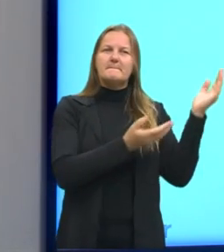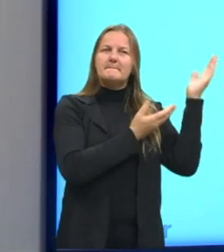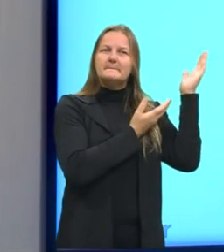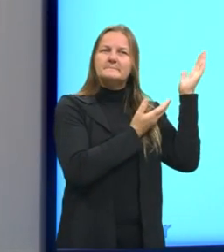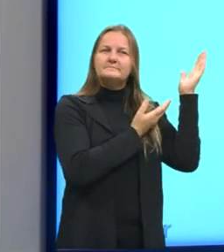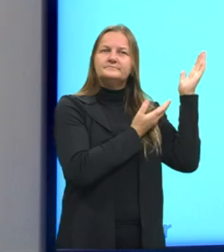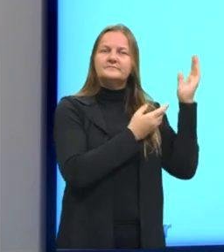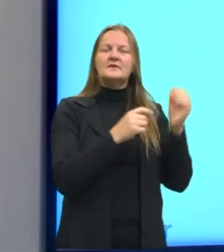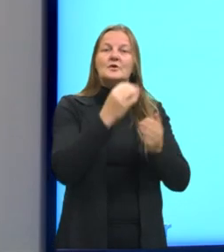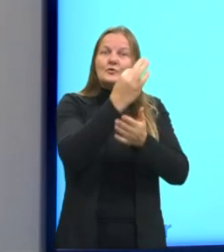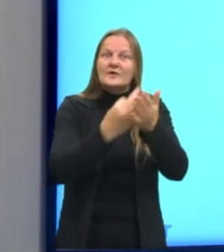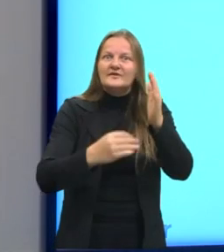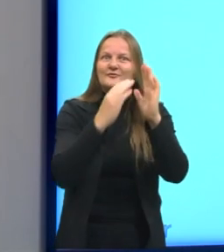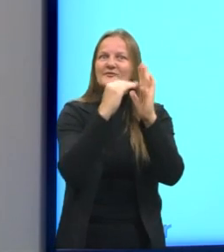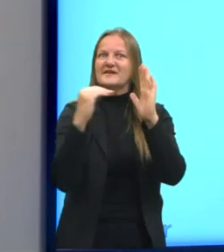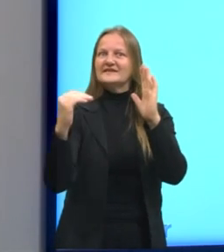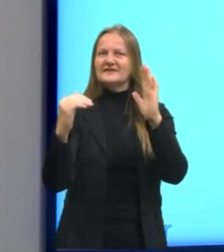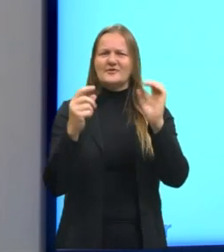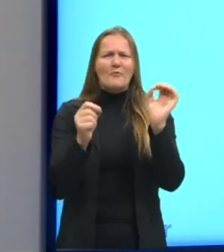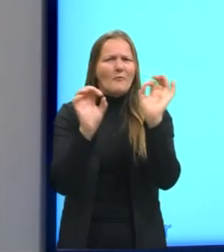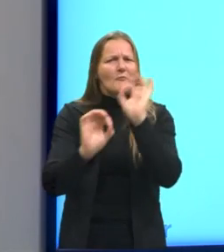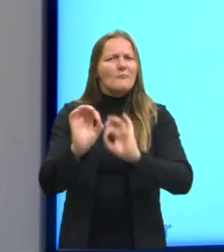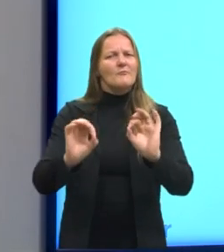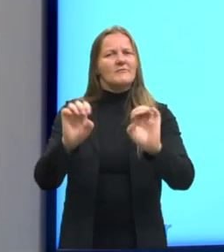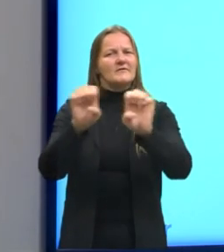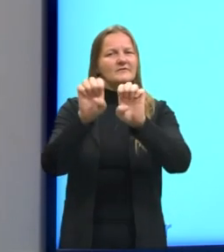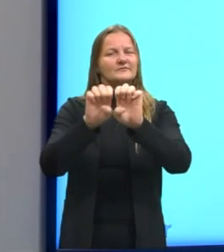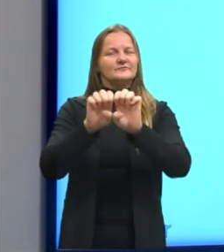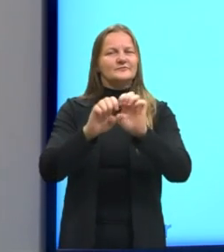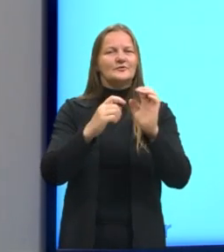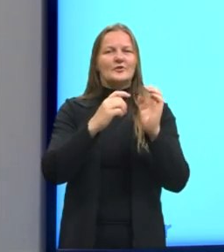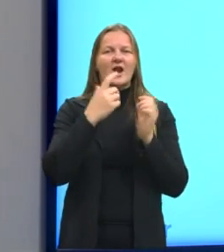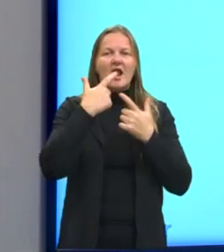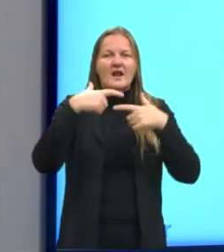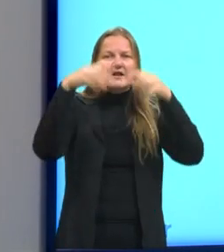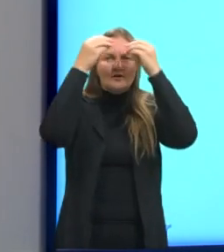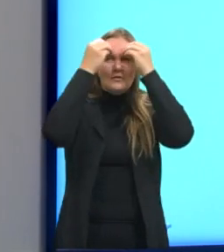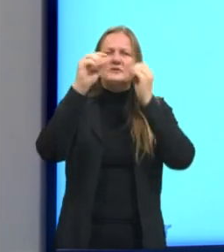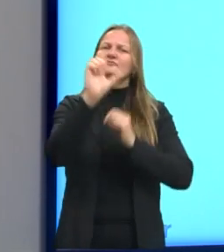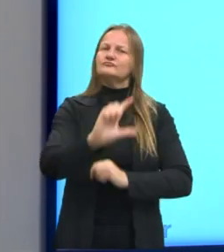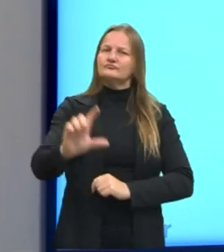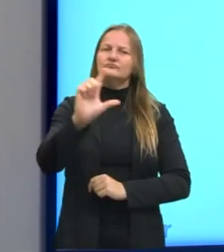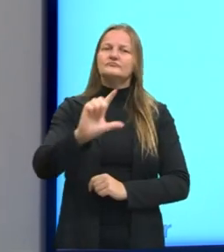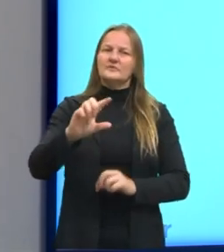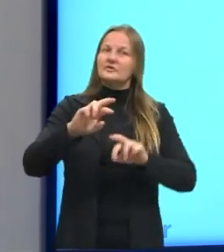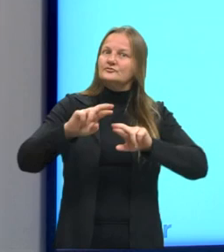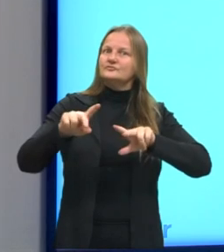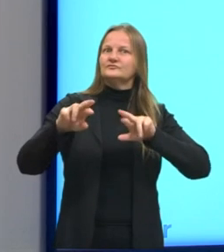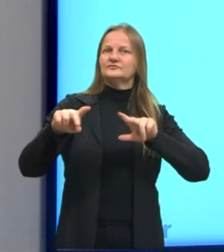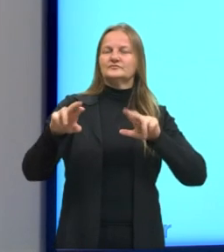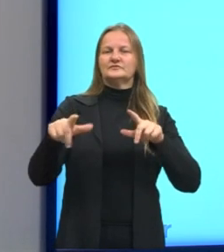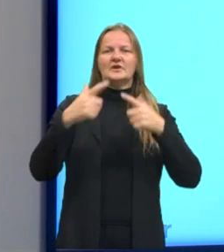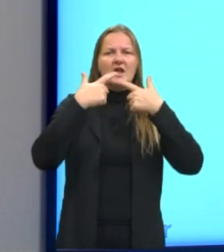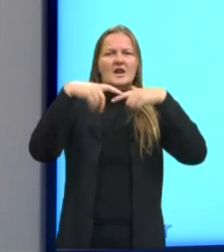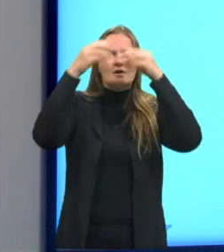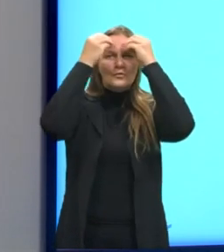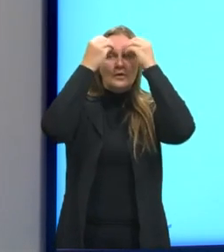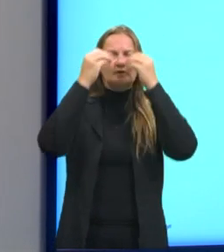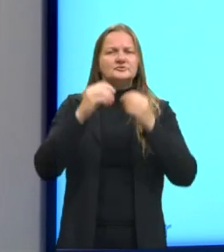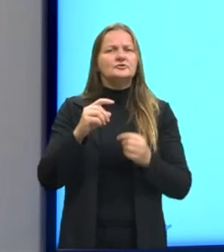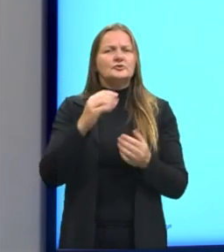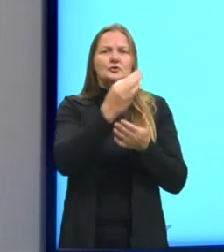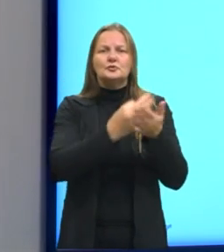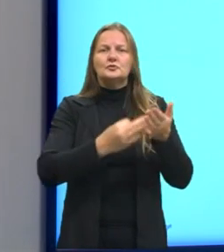estética do texto, e já que citei a linguagem, a linguagem literária é diferente da linguagem, por exemplo, do